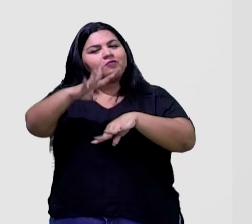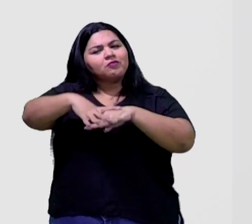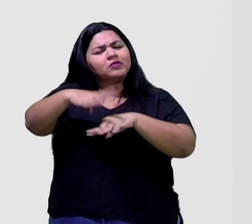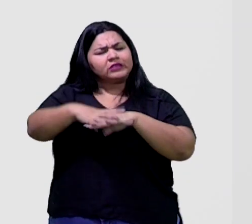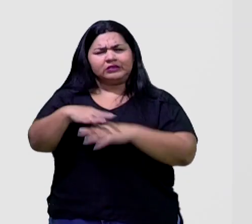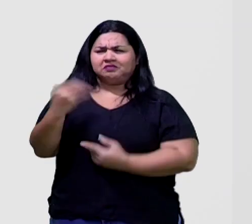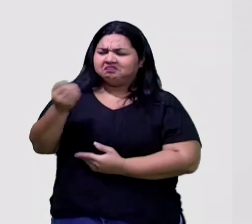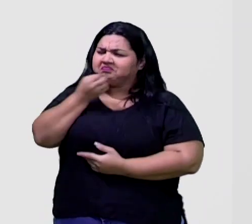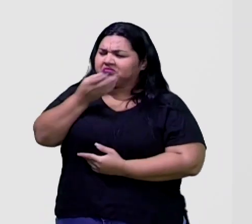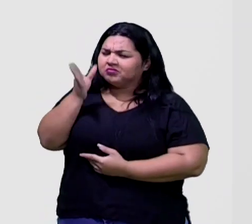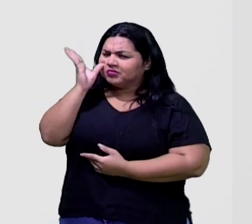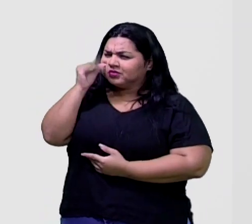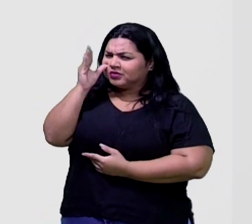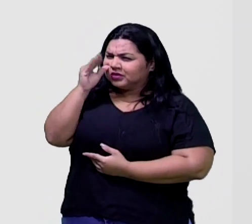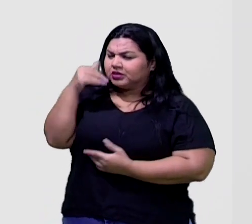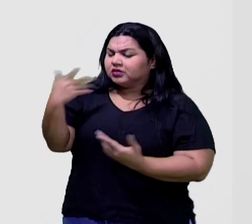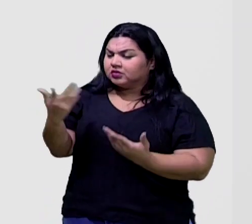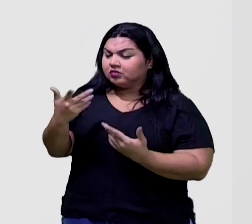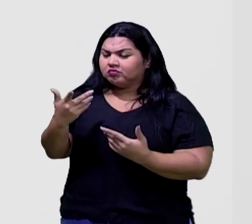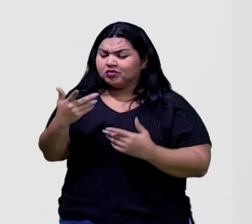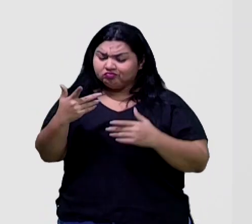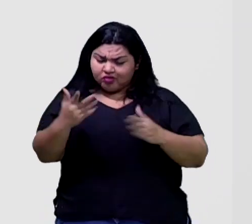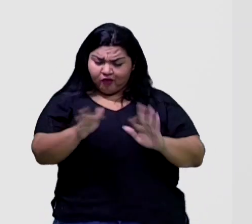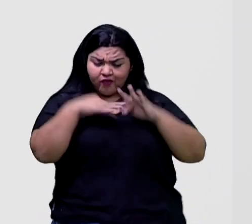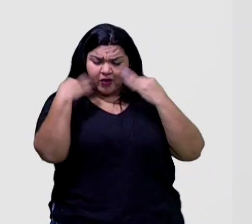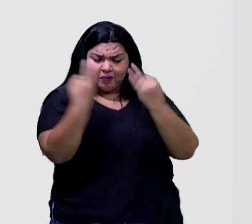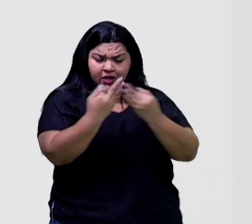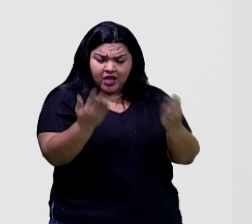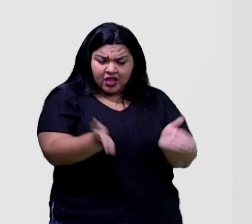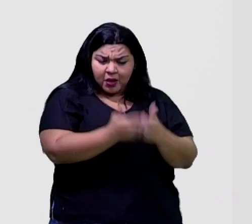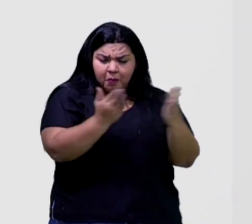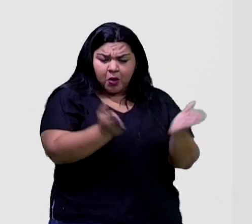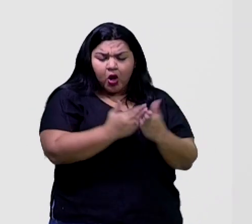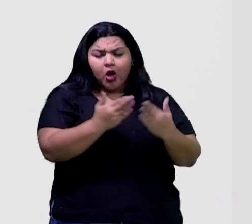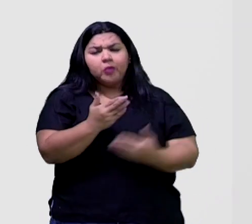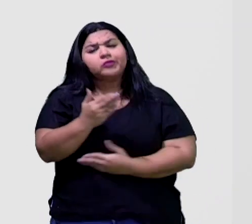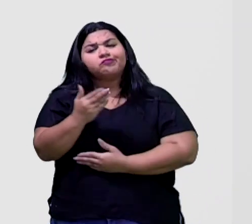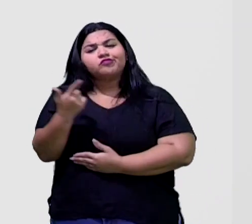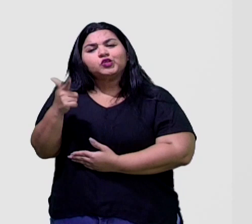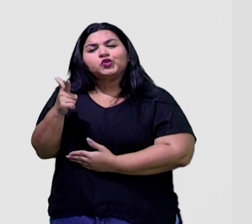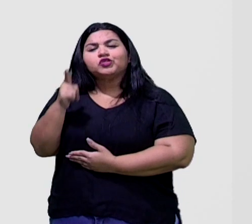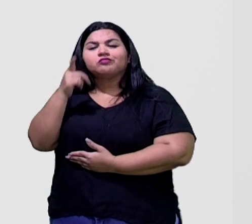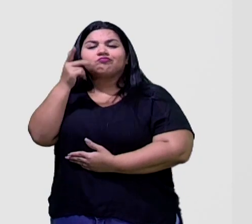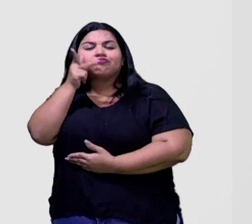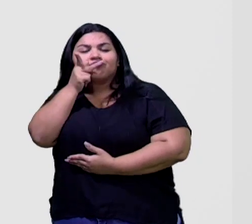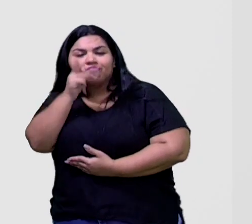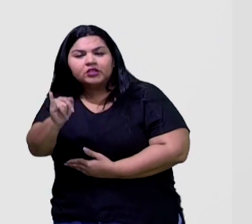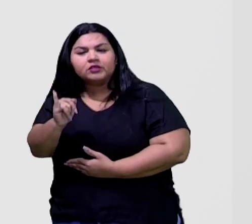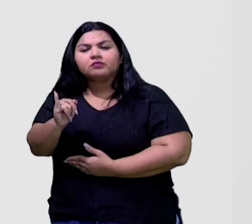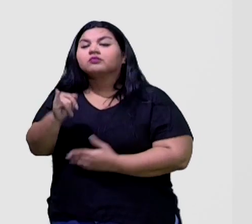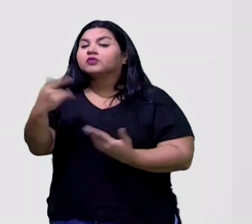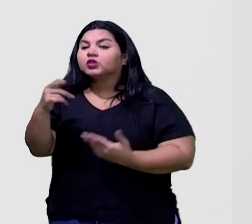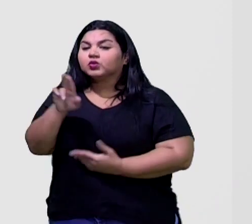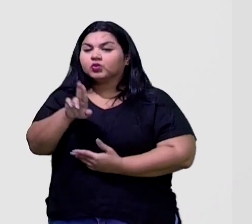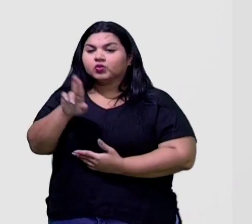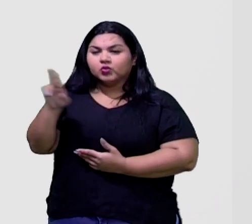só que curioso, gente. Vindo de uma família pobre e órfão de pai, aí a gente tem, né? O nome do personagem, Ramu